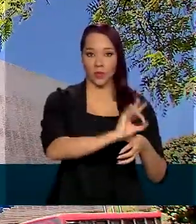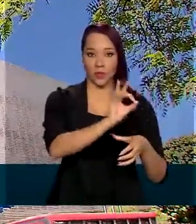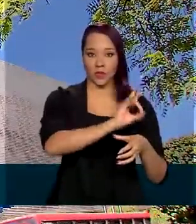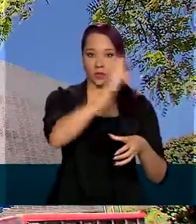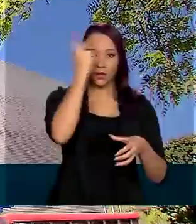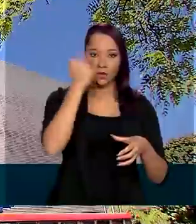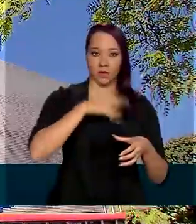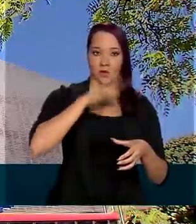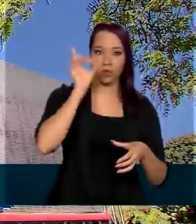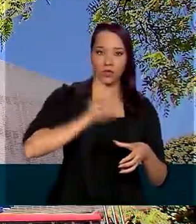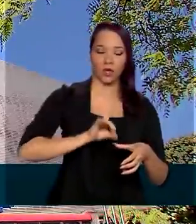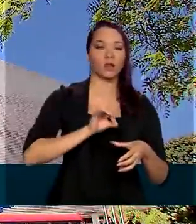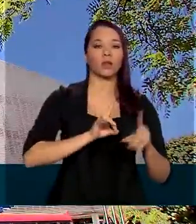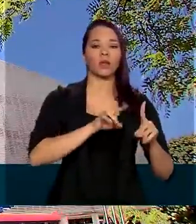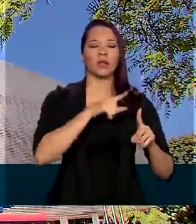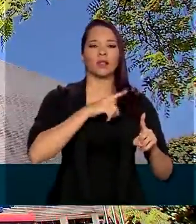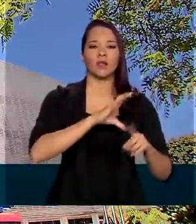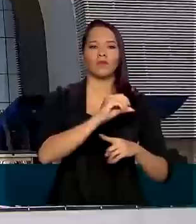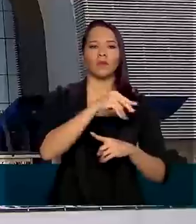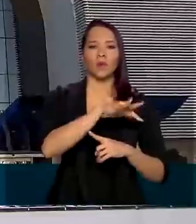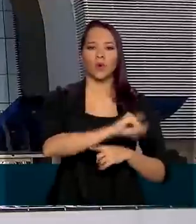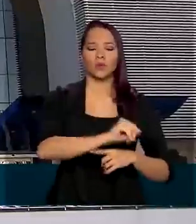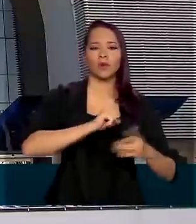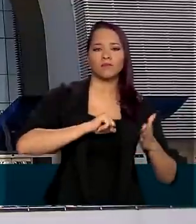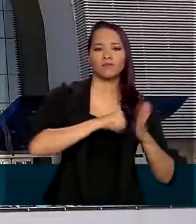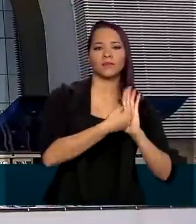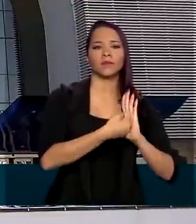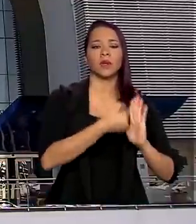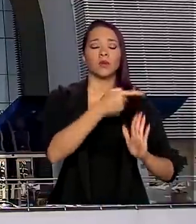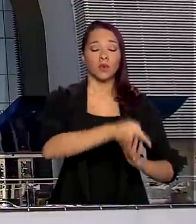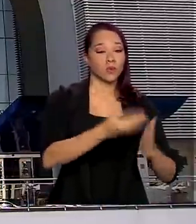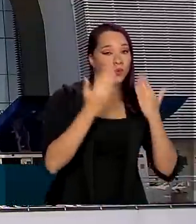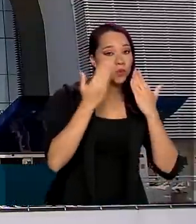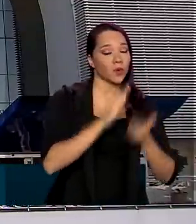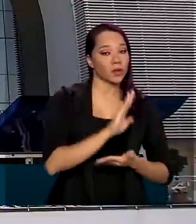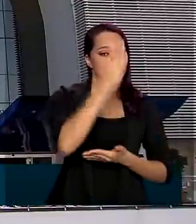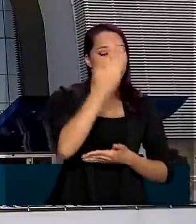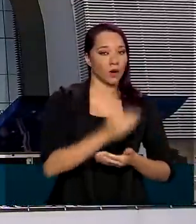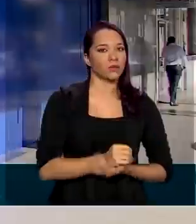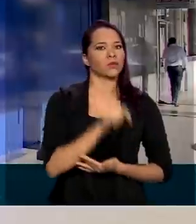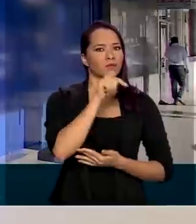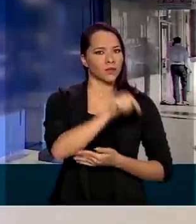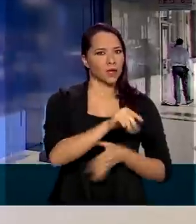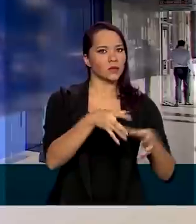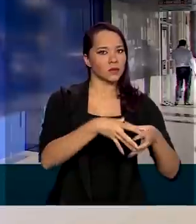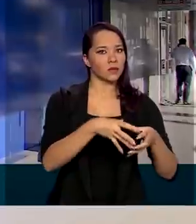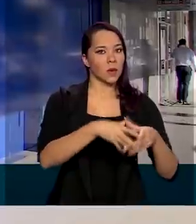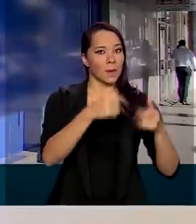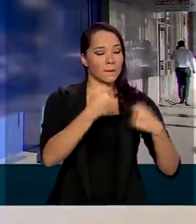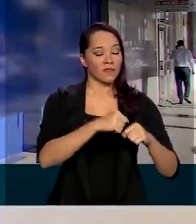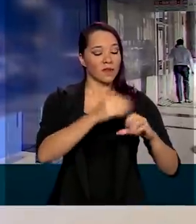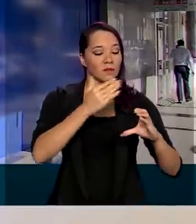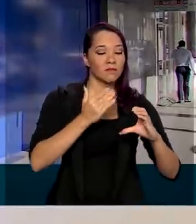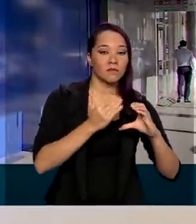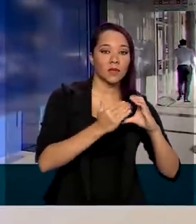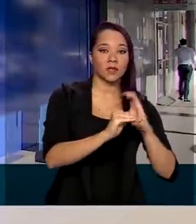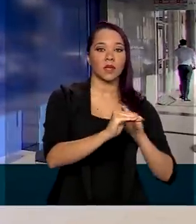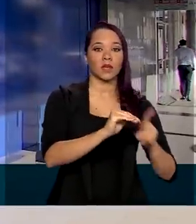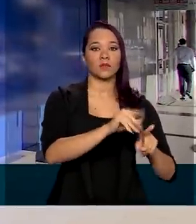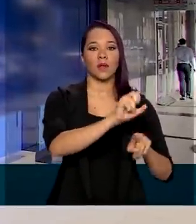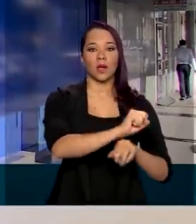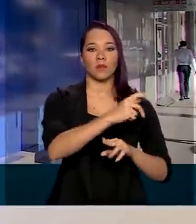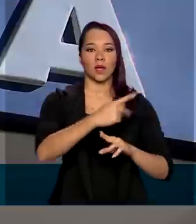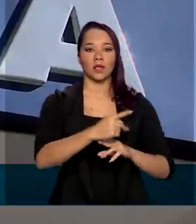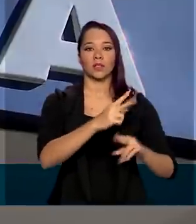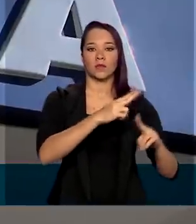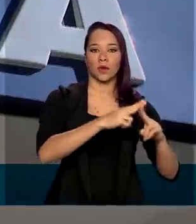beneficiários tiveram as contas suspensas por suspeita de fraude. Essas pessoas vão receber uma mensagem pelo aplicativo